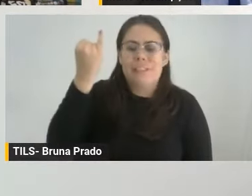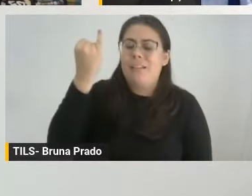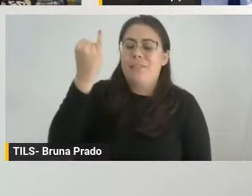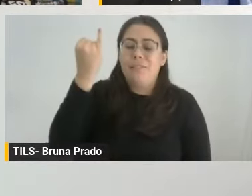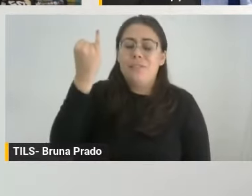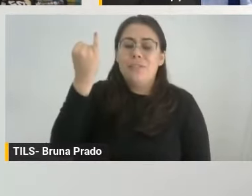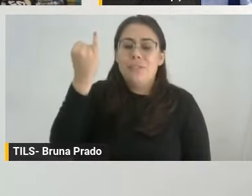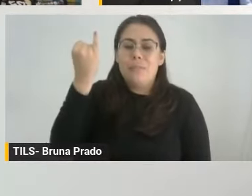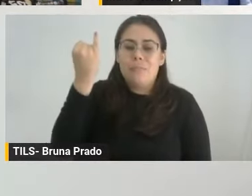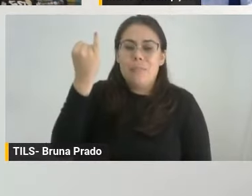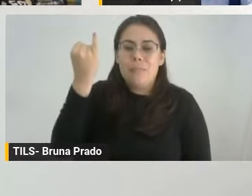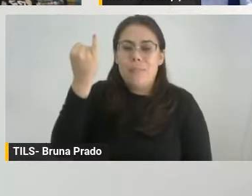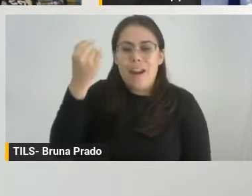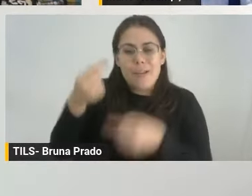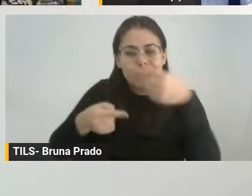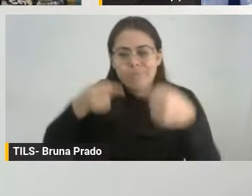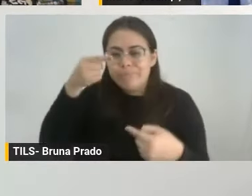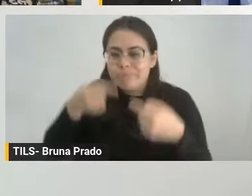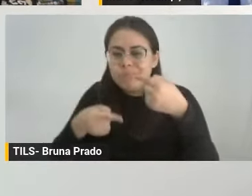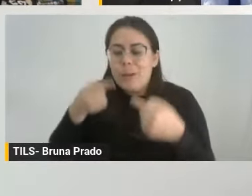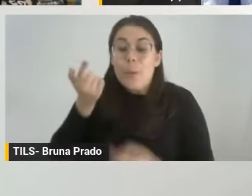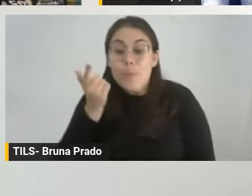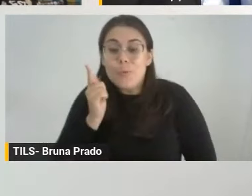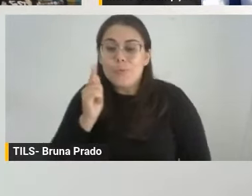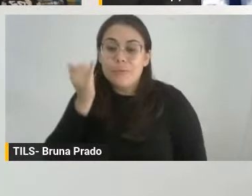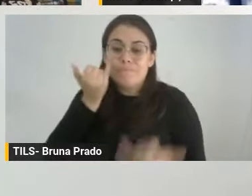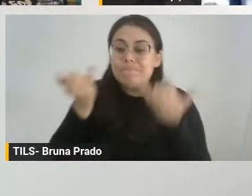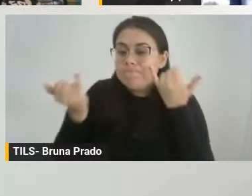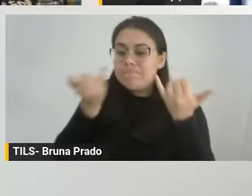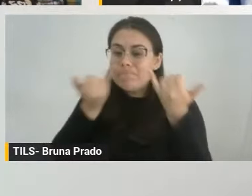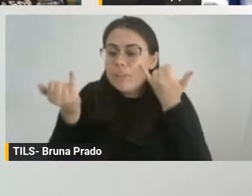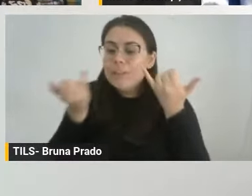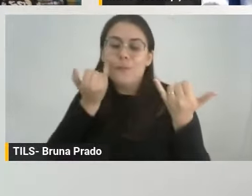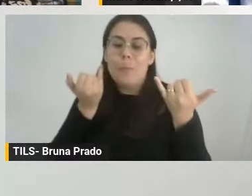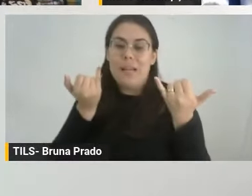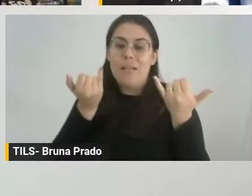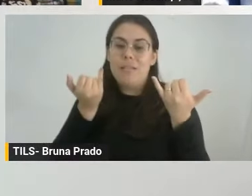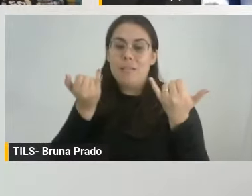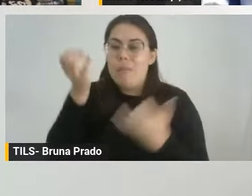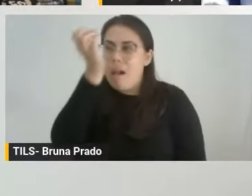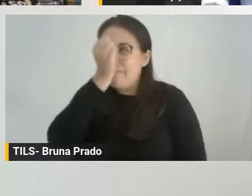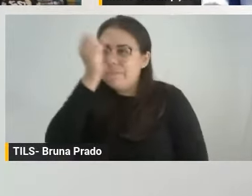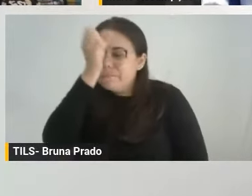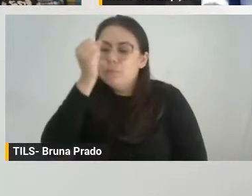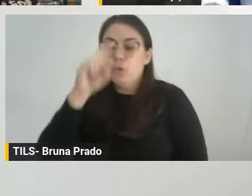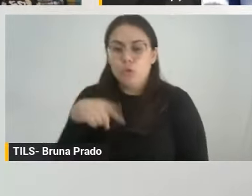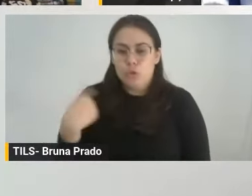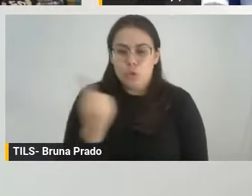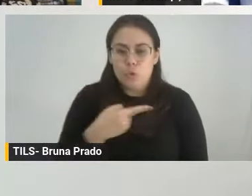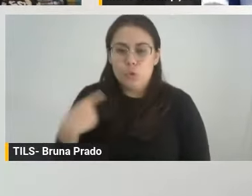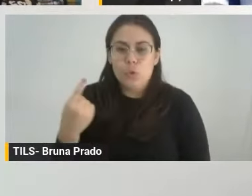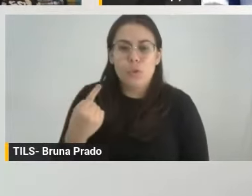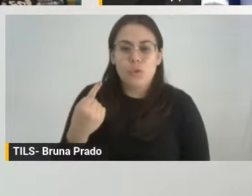neste fórum formativo, porque neste fórum formativo, senhor Mário, nós costumamos